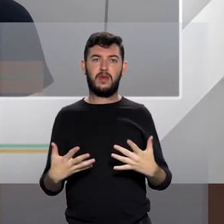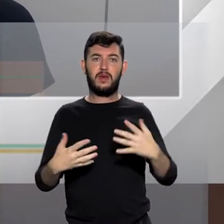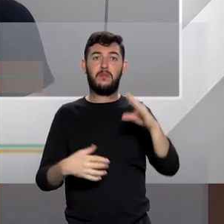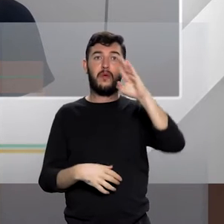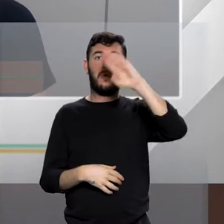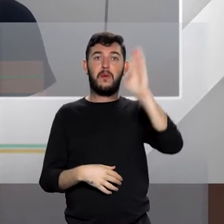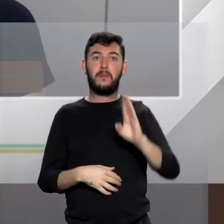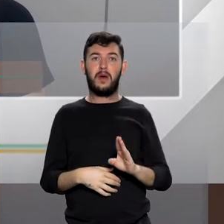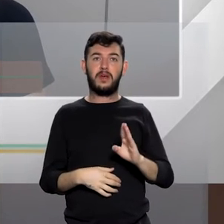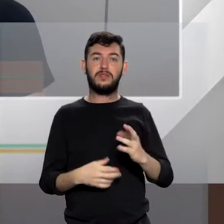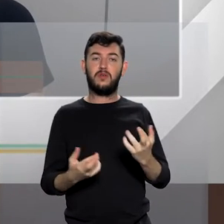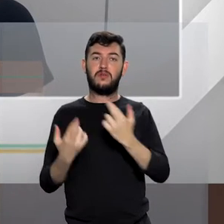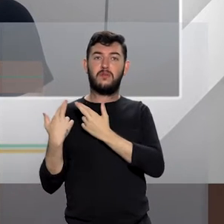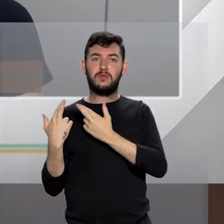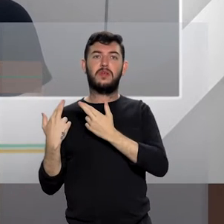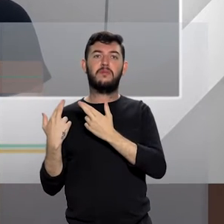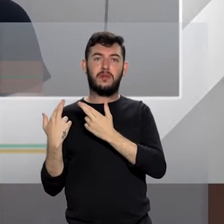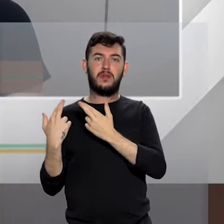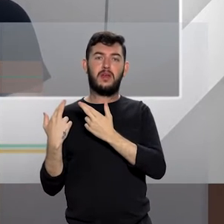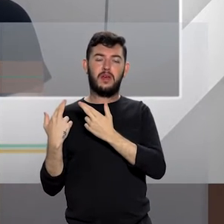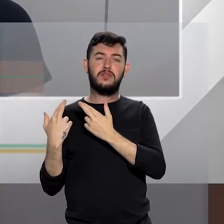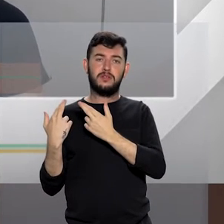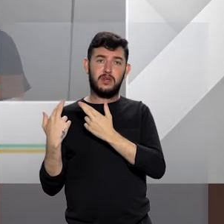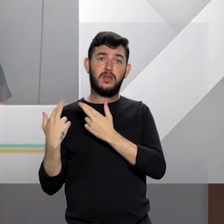dentro dessas normativas internacionais.